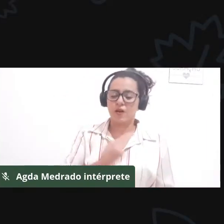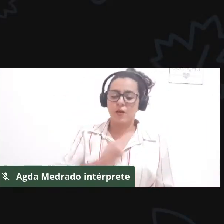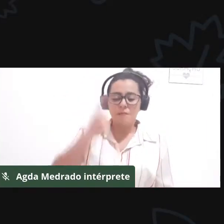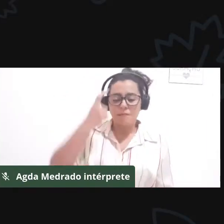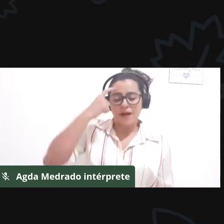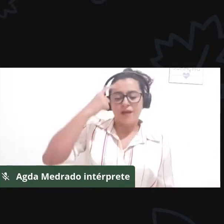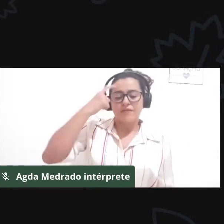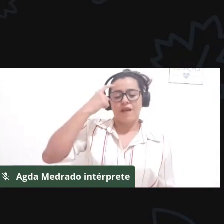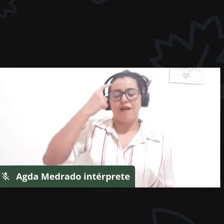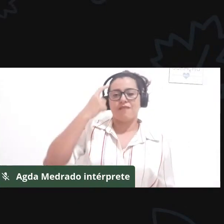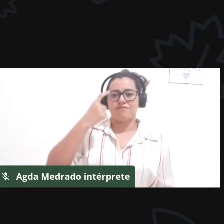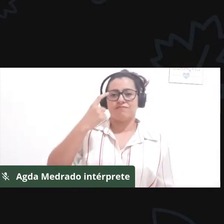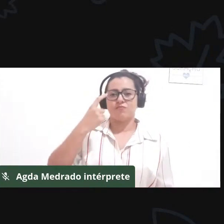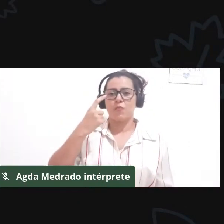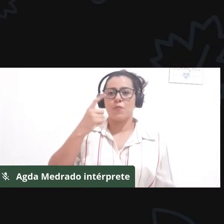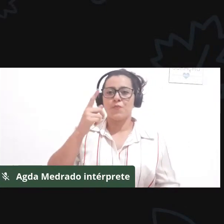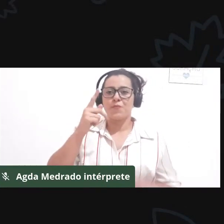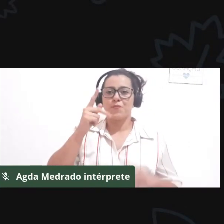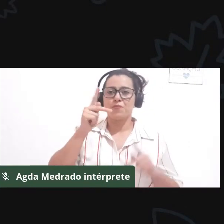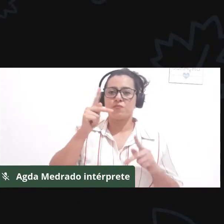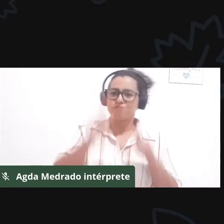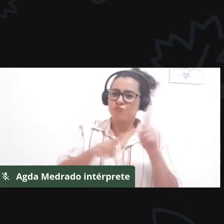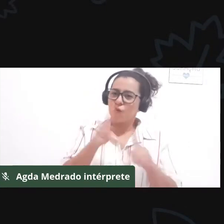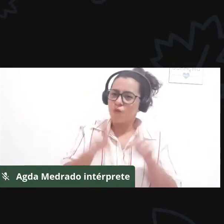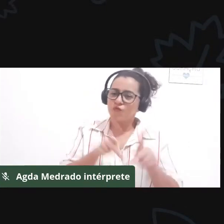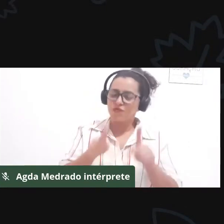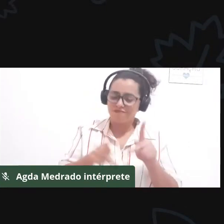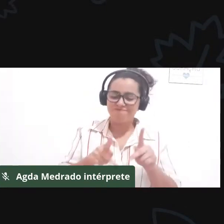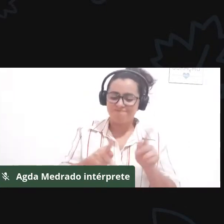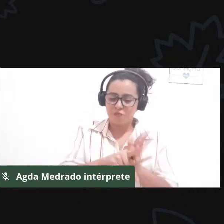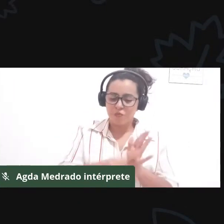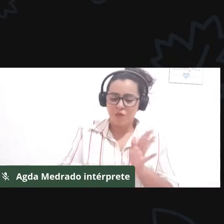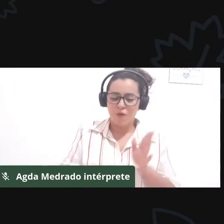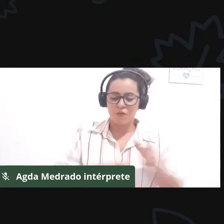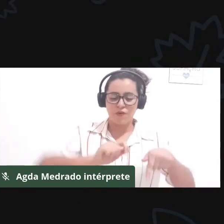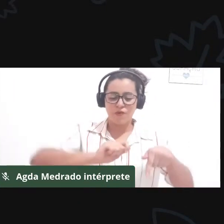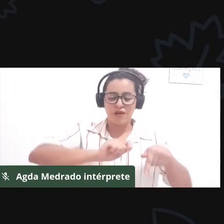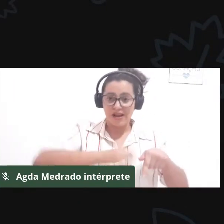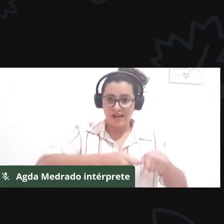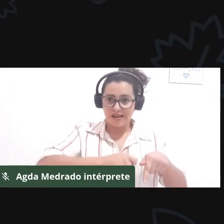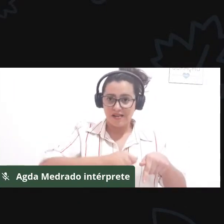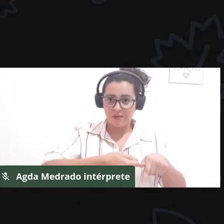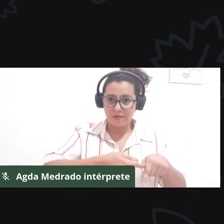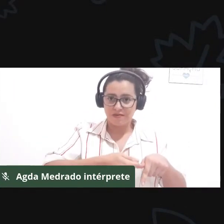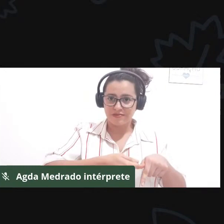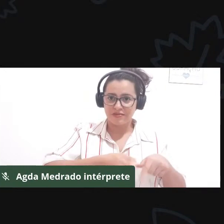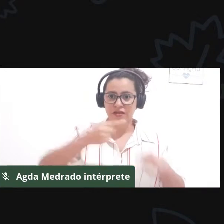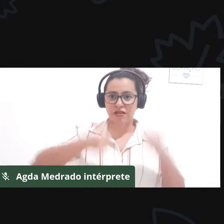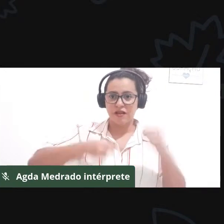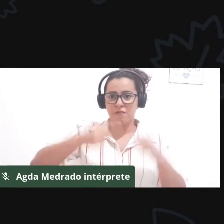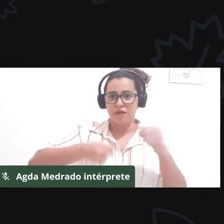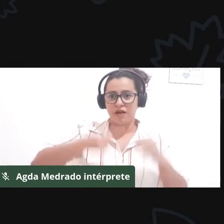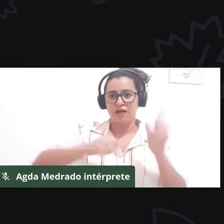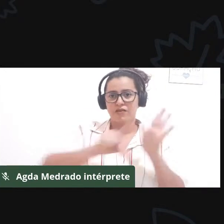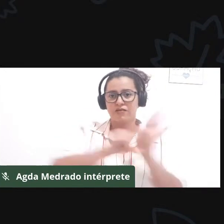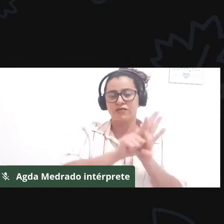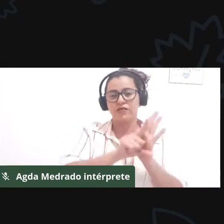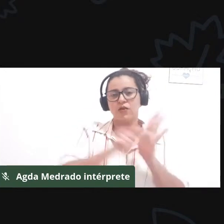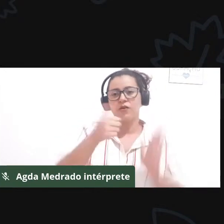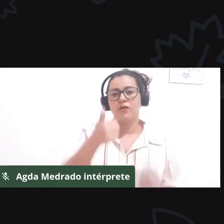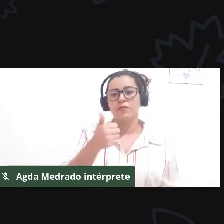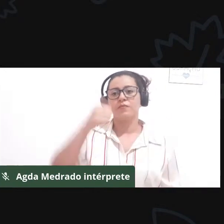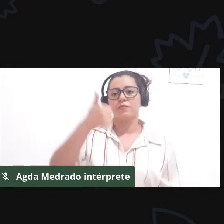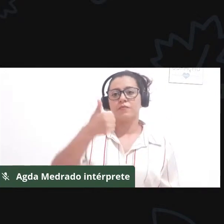trazendo também para o debate a Constituição Federal de 1978. Eu